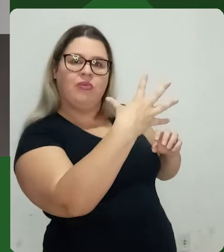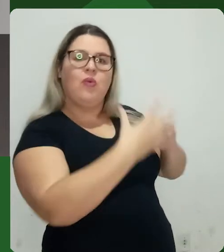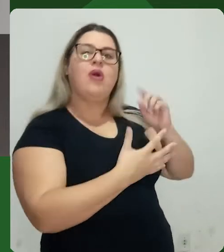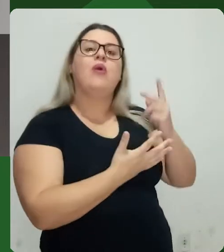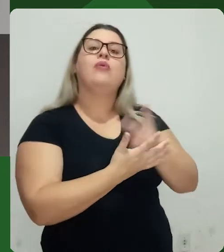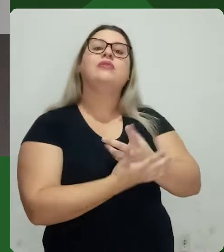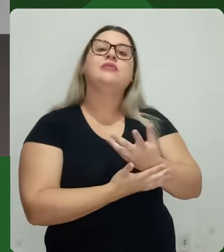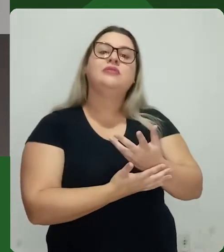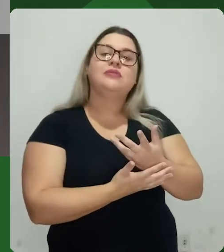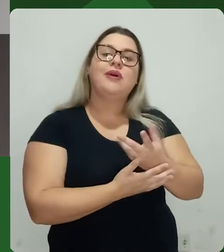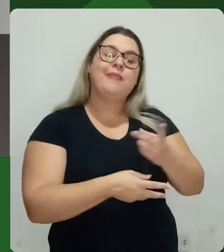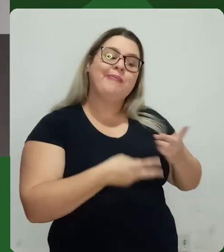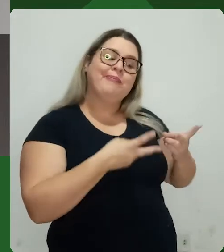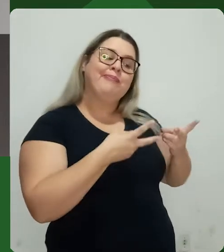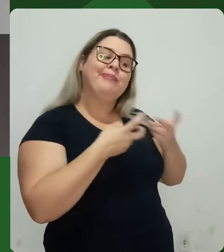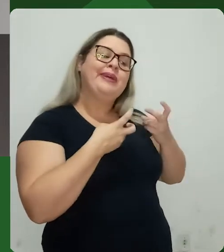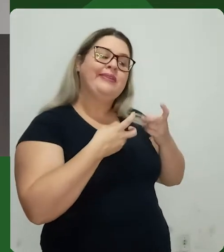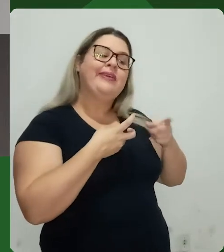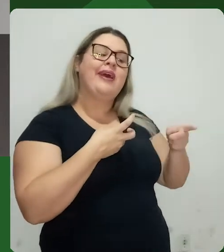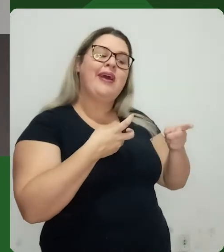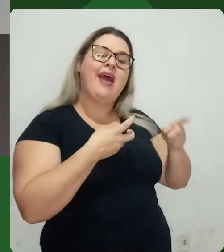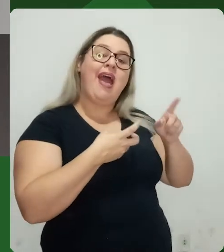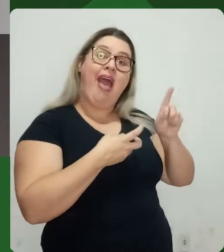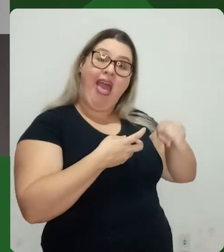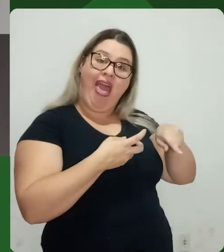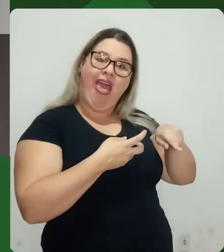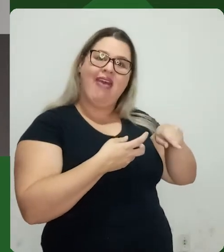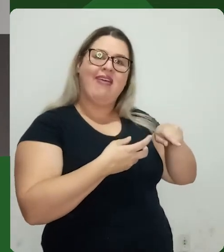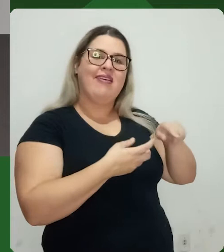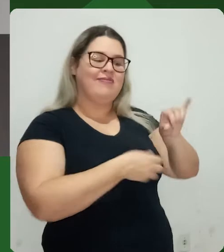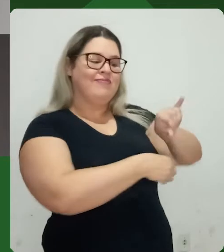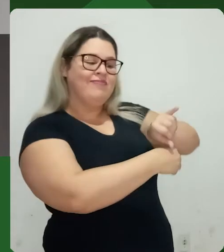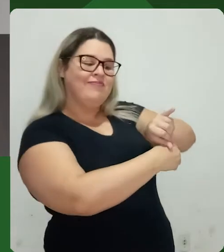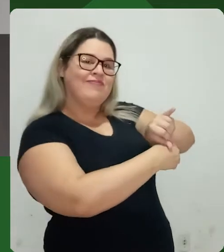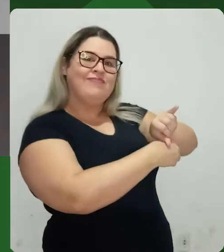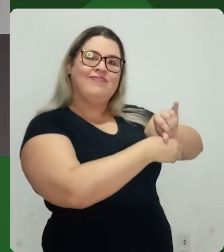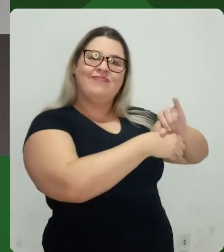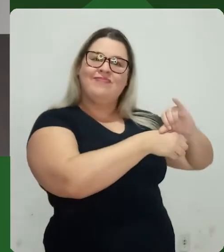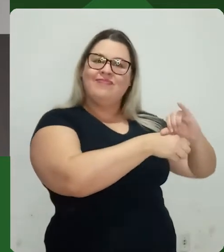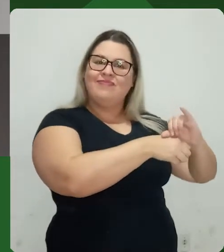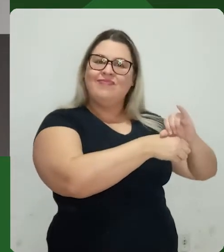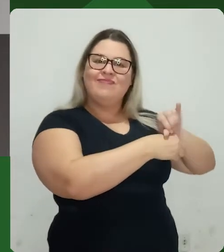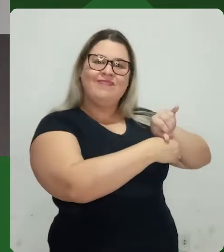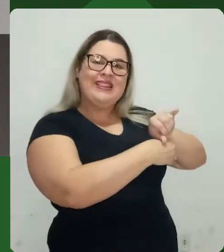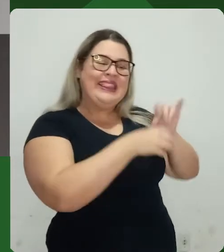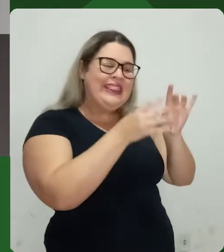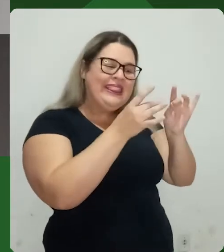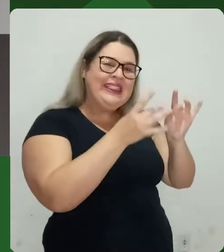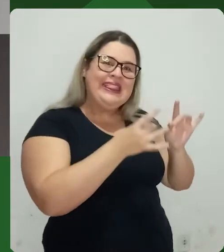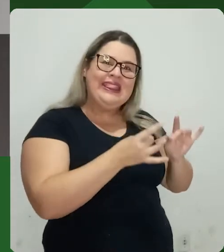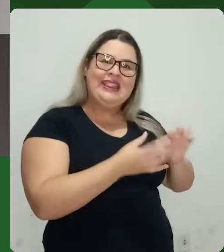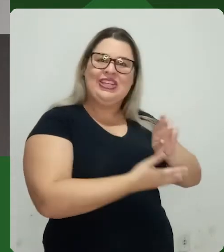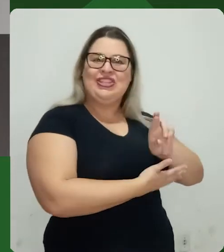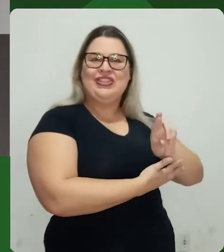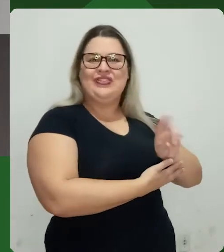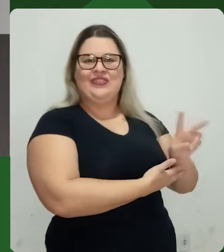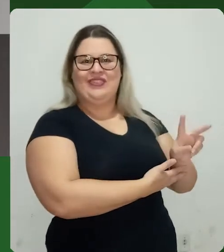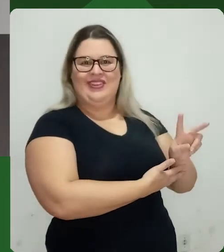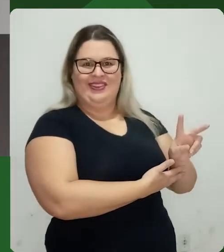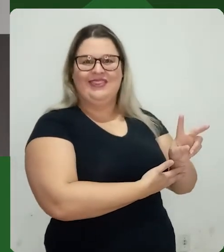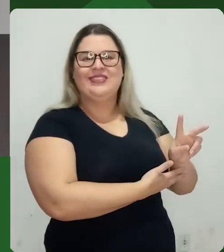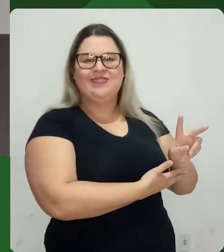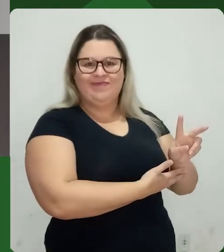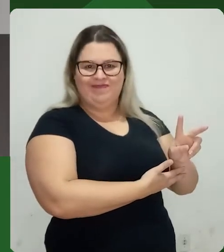e isso daqui, claro, o acontece? Eu consigo perceber que são faces diferentes, que esse produto, ele tem,